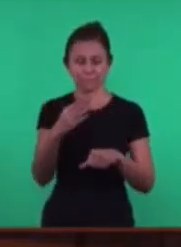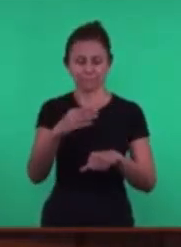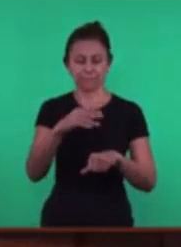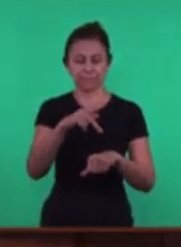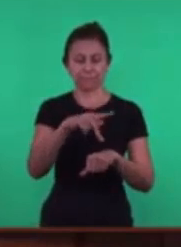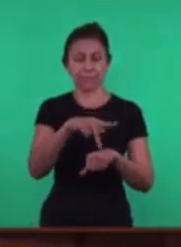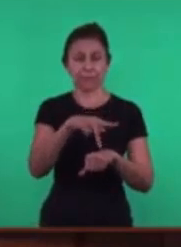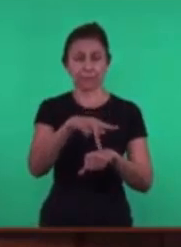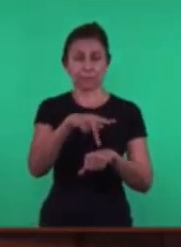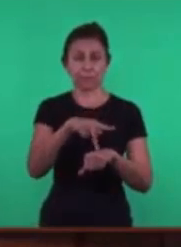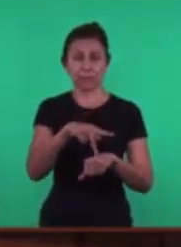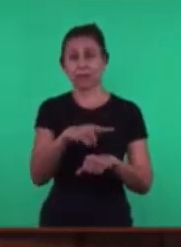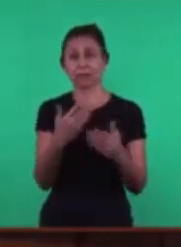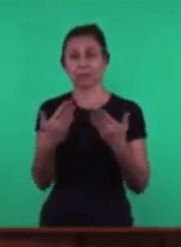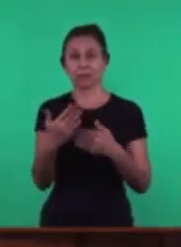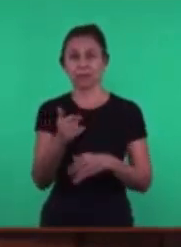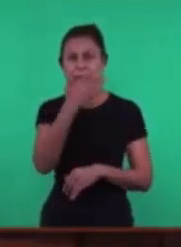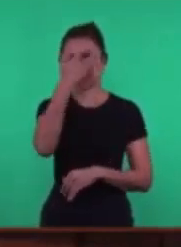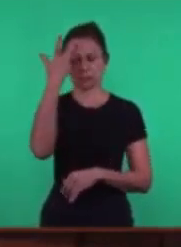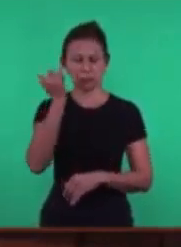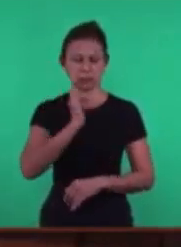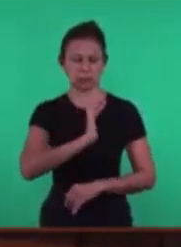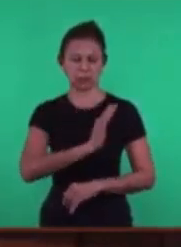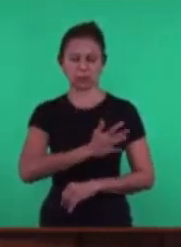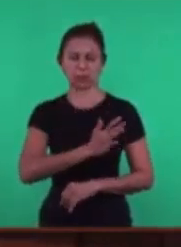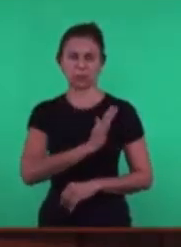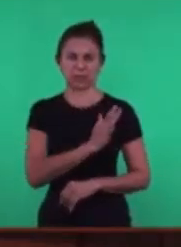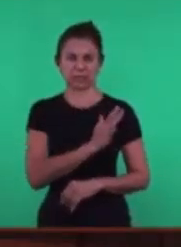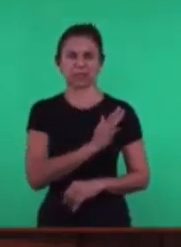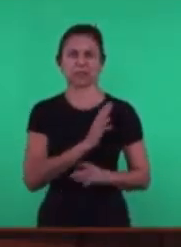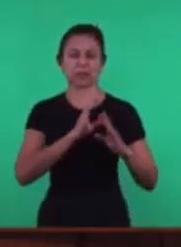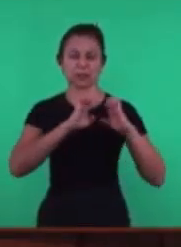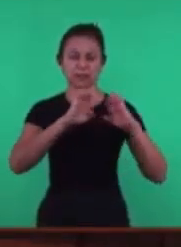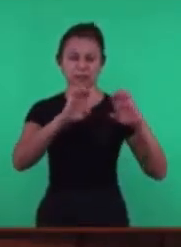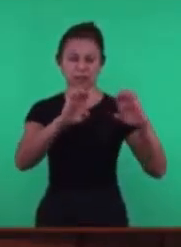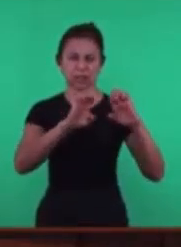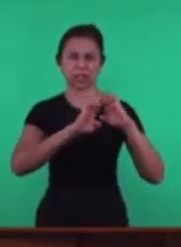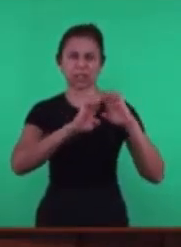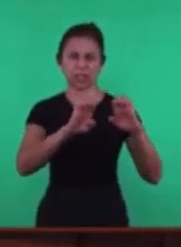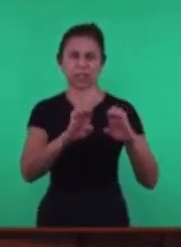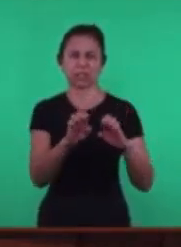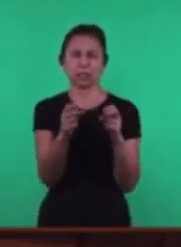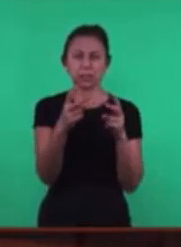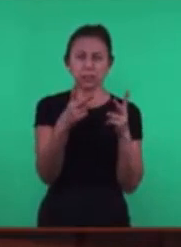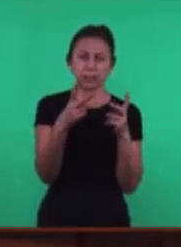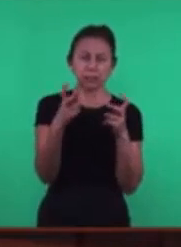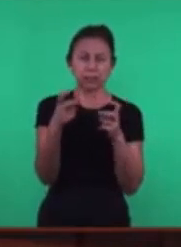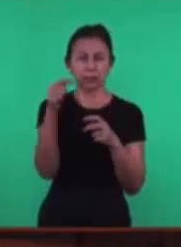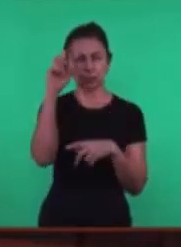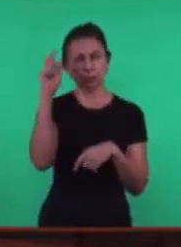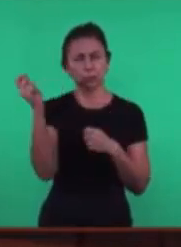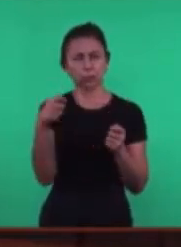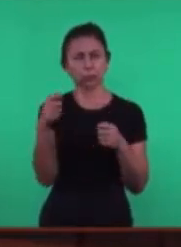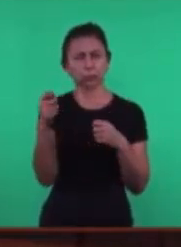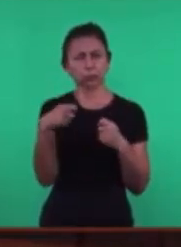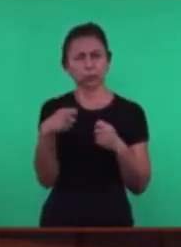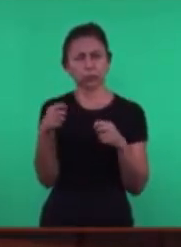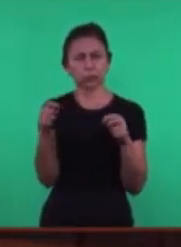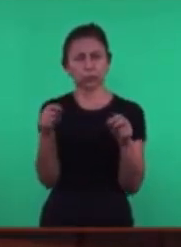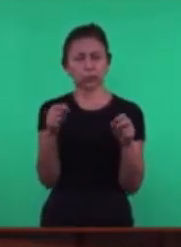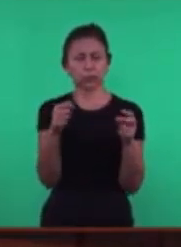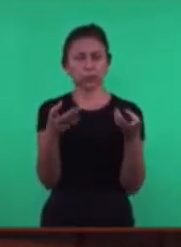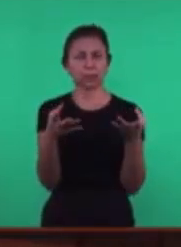São vidas Que A semente Vem Ele ouve Ele está Todos os dias Ouvindo A